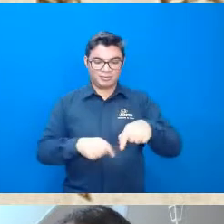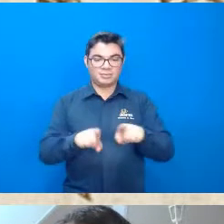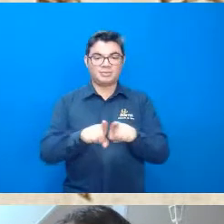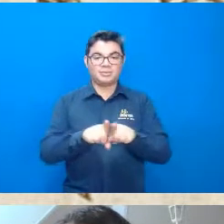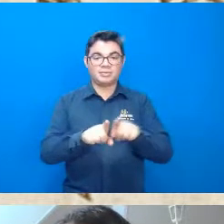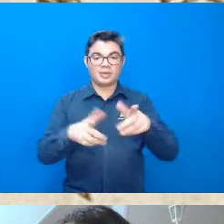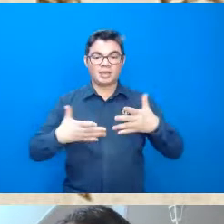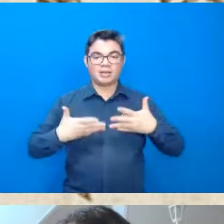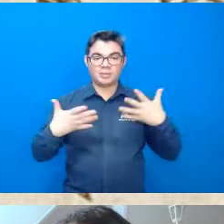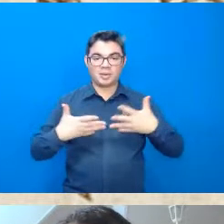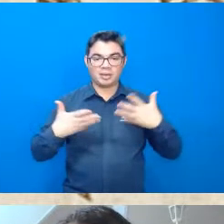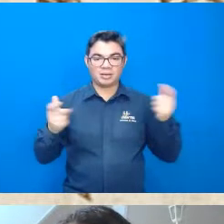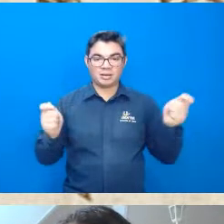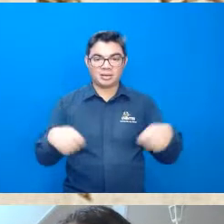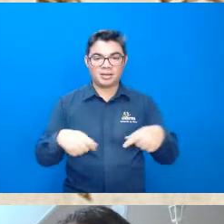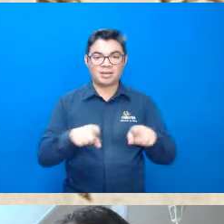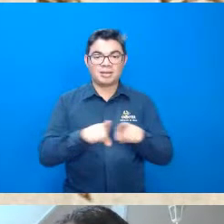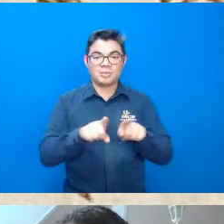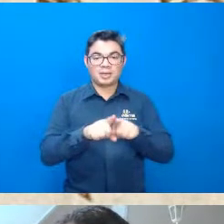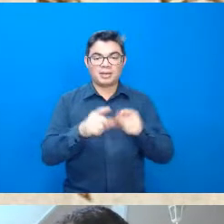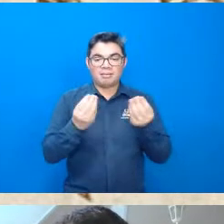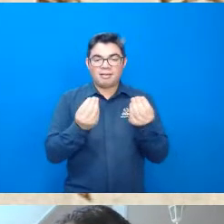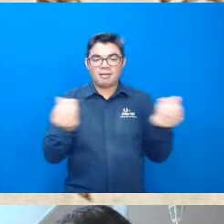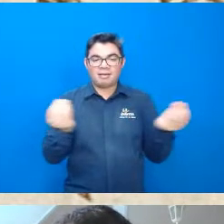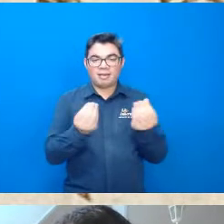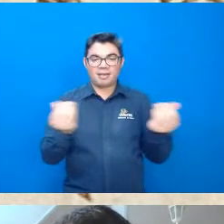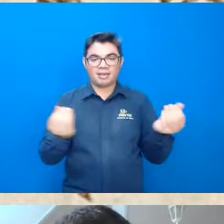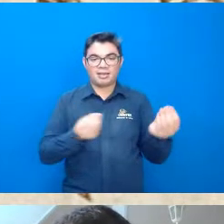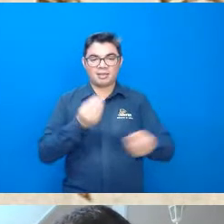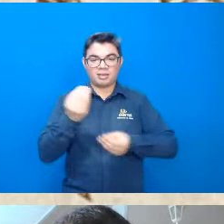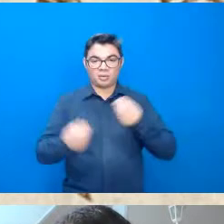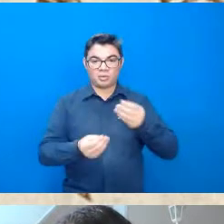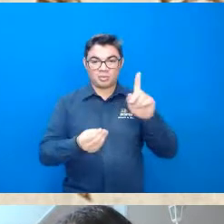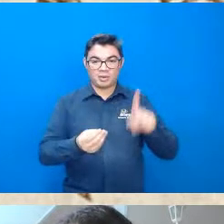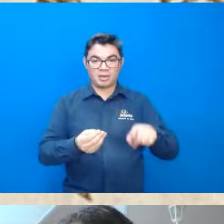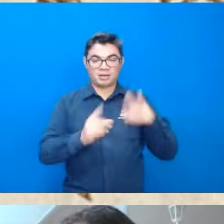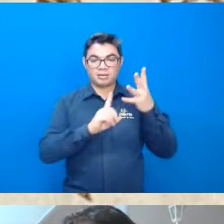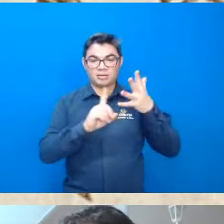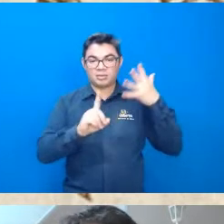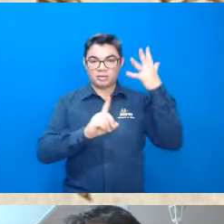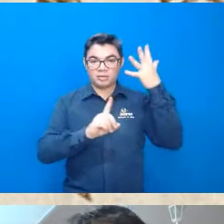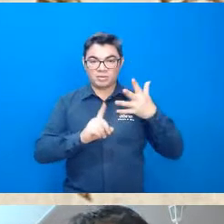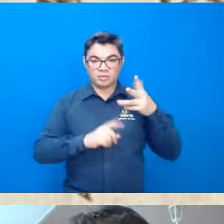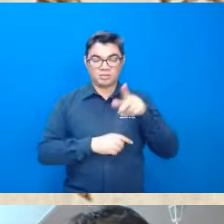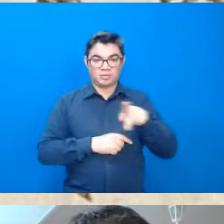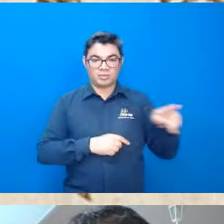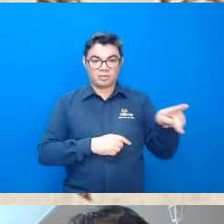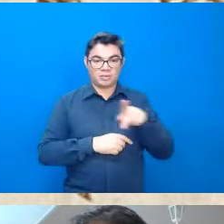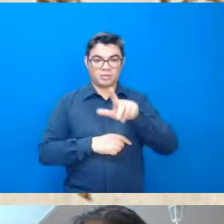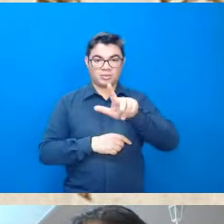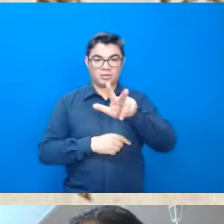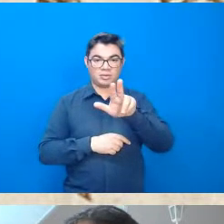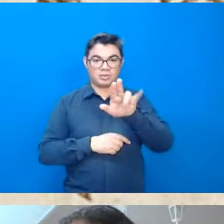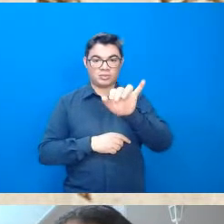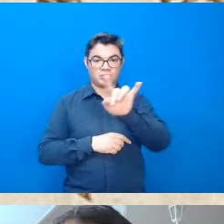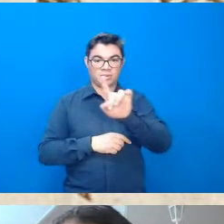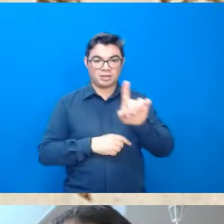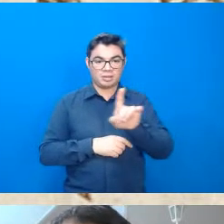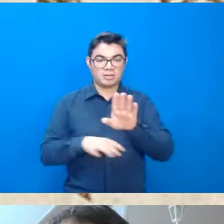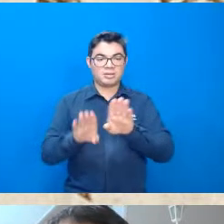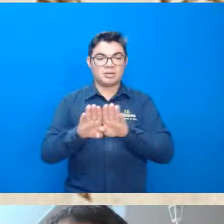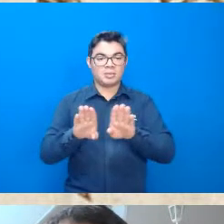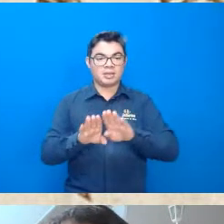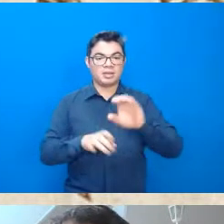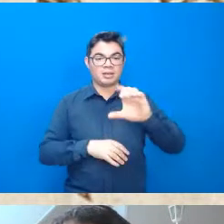animados com a riqueza aí das falas do professor Luiz e do professor Claudinei nós